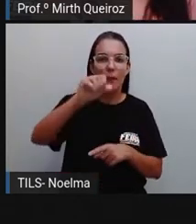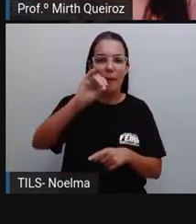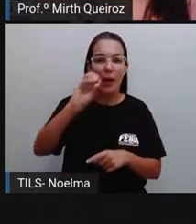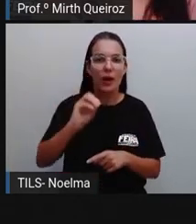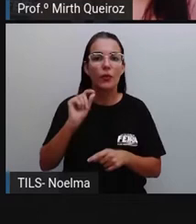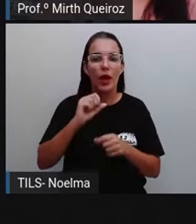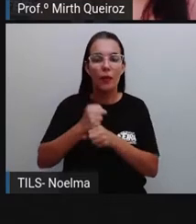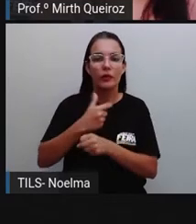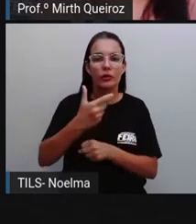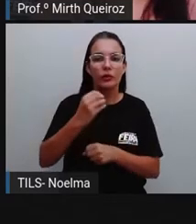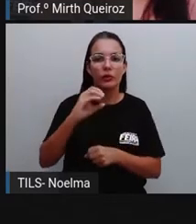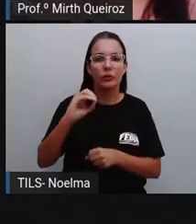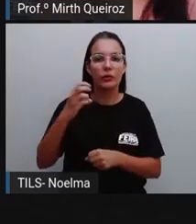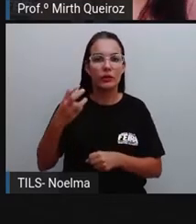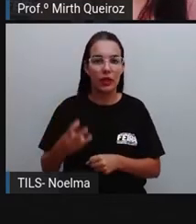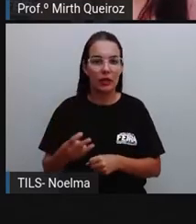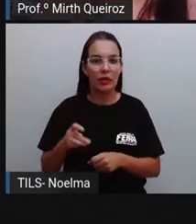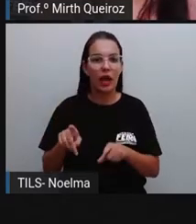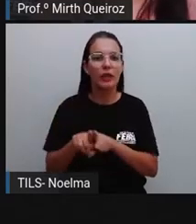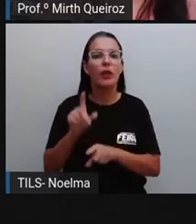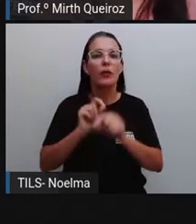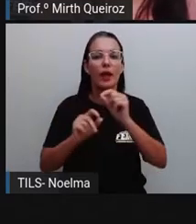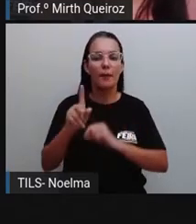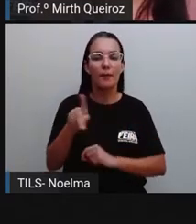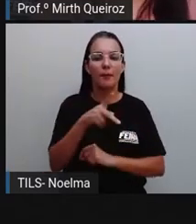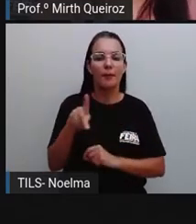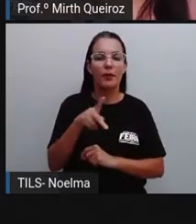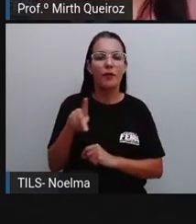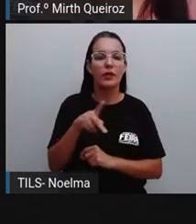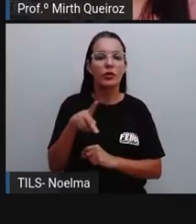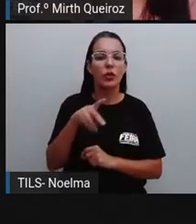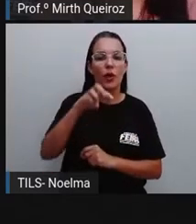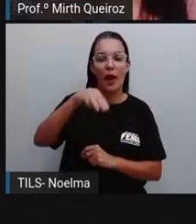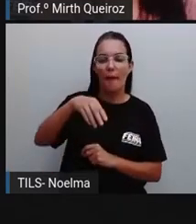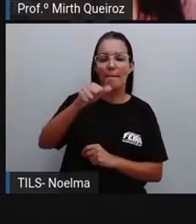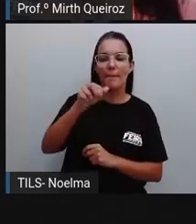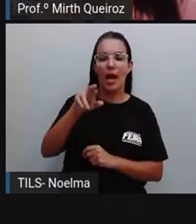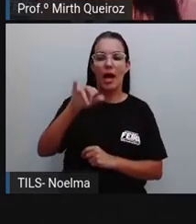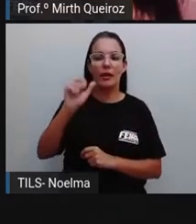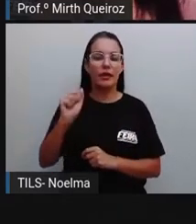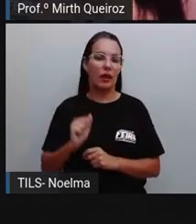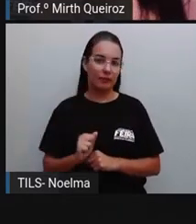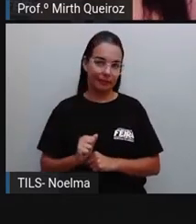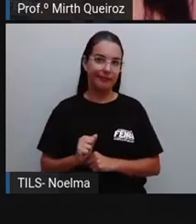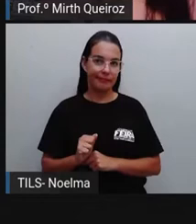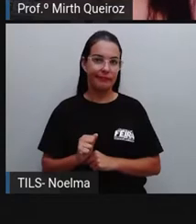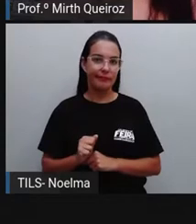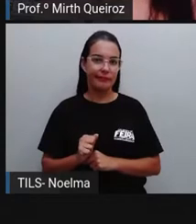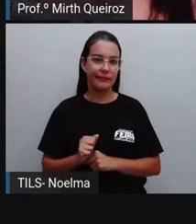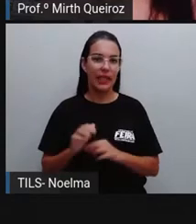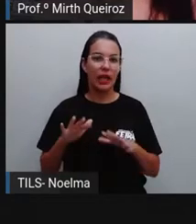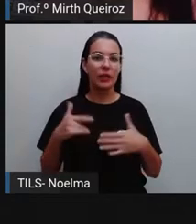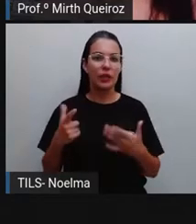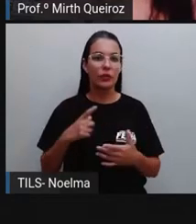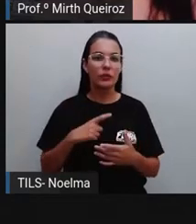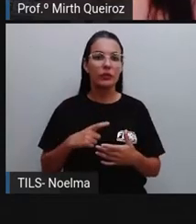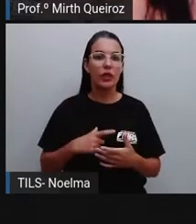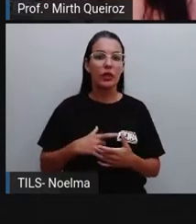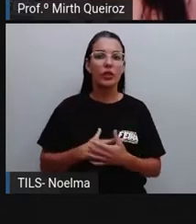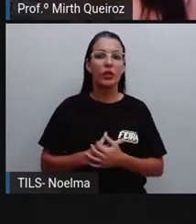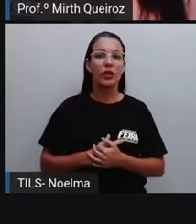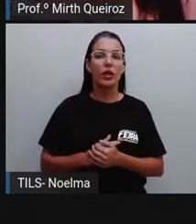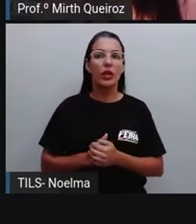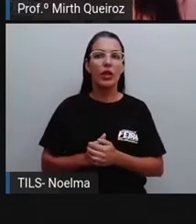observar que, nesse tipo de texto, não tem a pessoalidade ali, não é autosubjetivo. A gente não está falando sobre